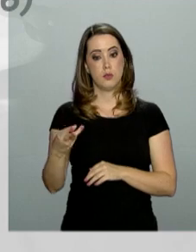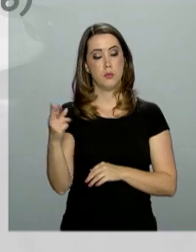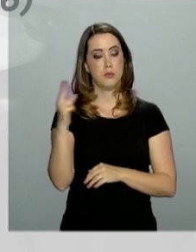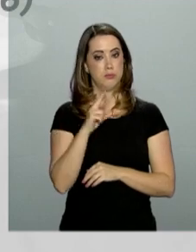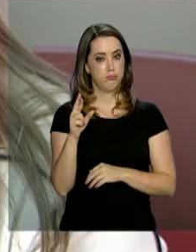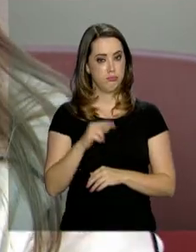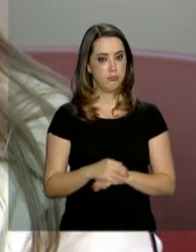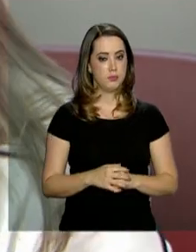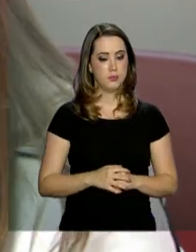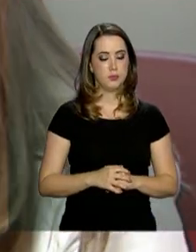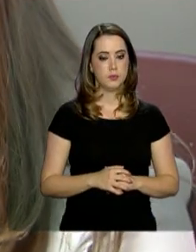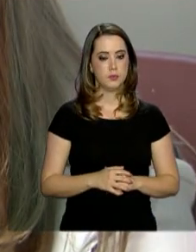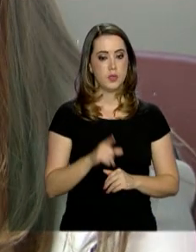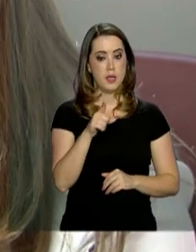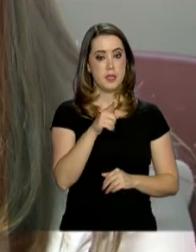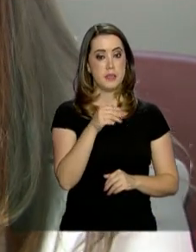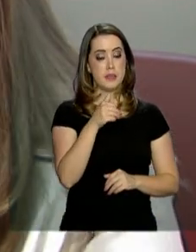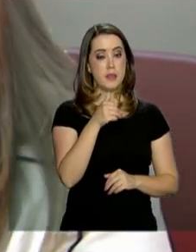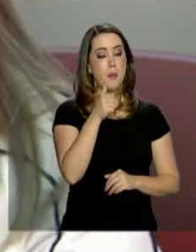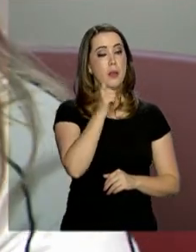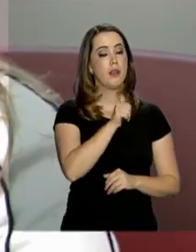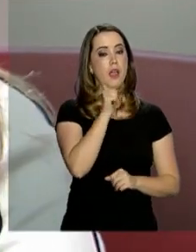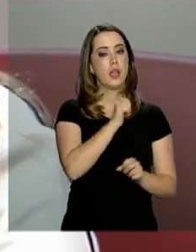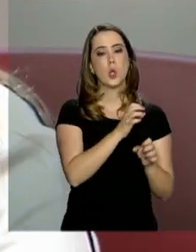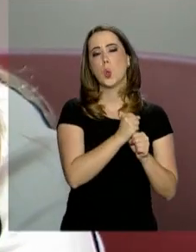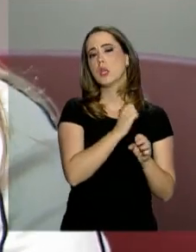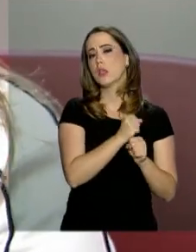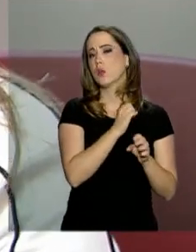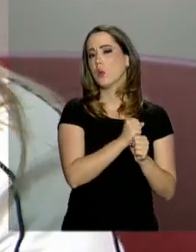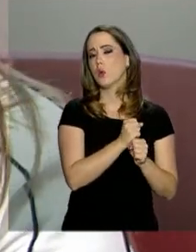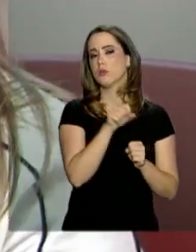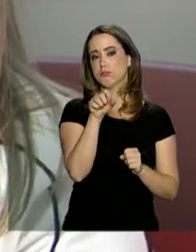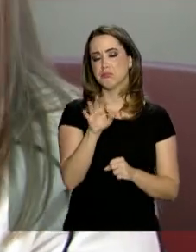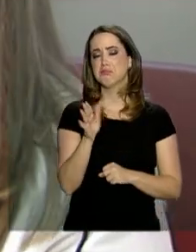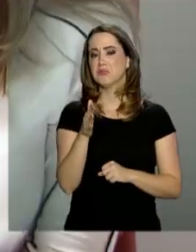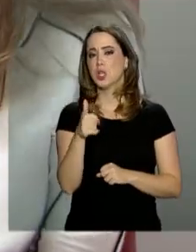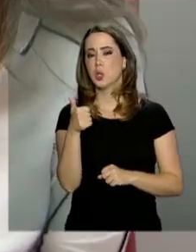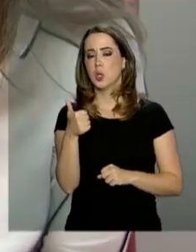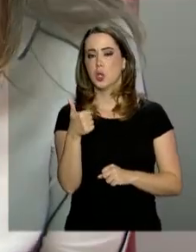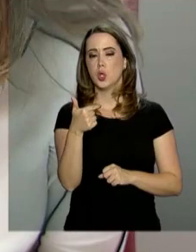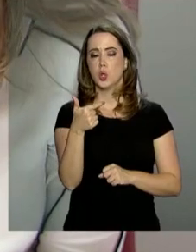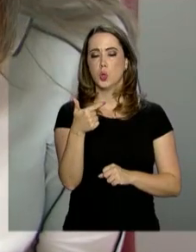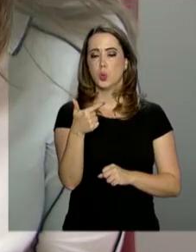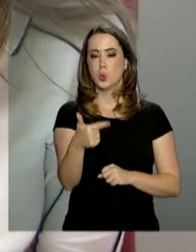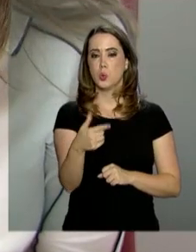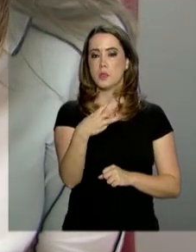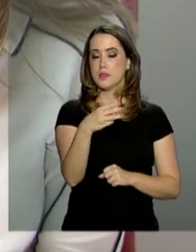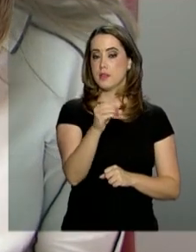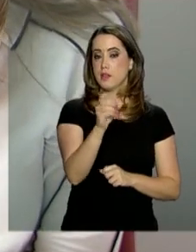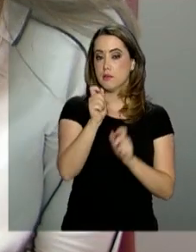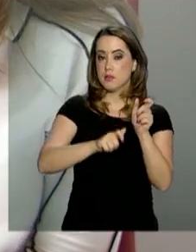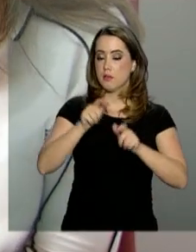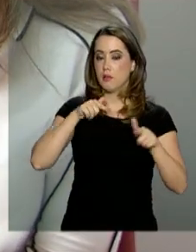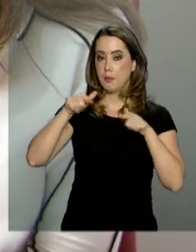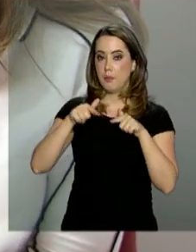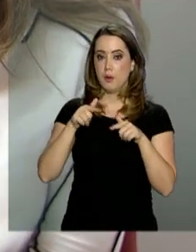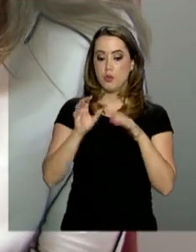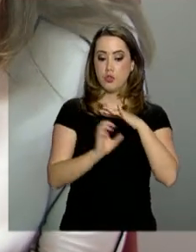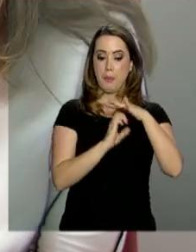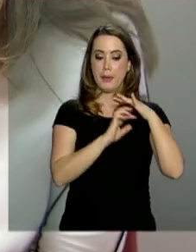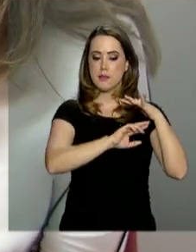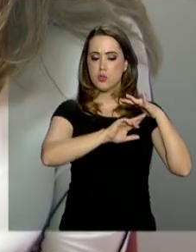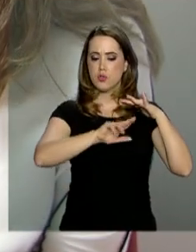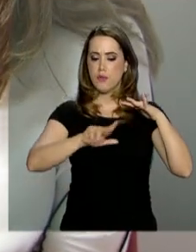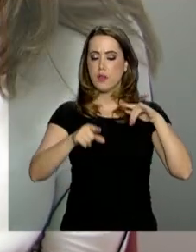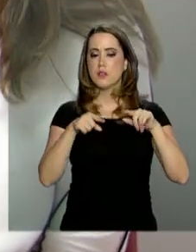2016. Essa contadora tem cerca de 230 clientes e ela diz que o sistema vai exigir uma